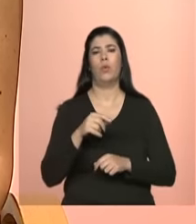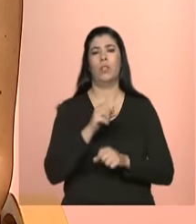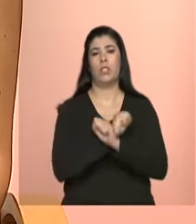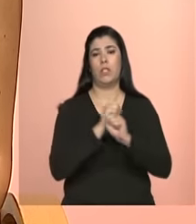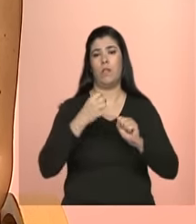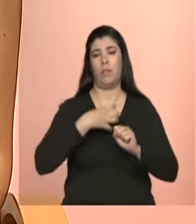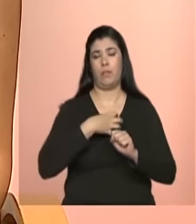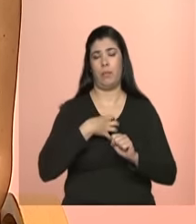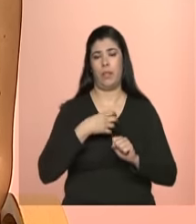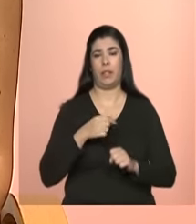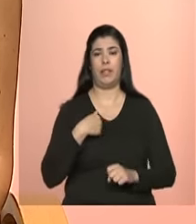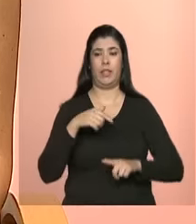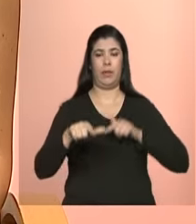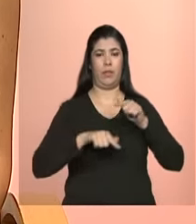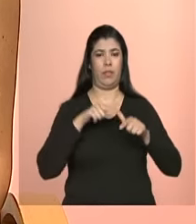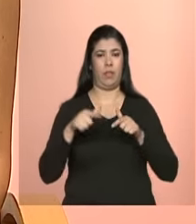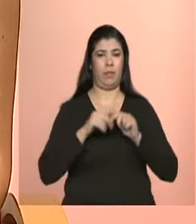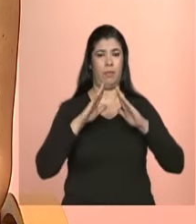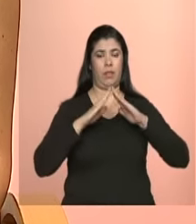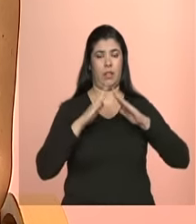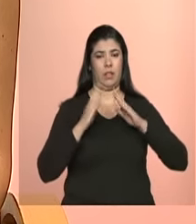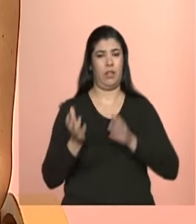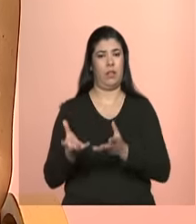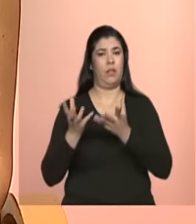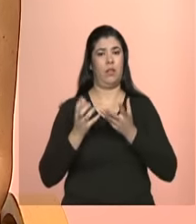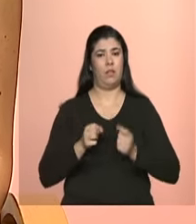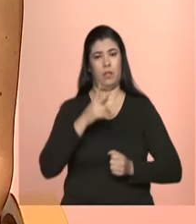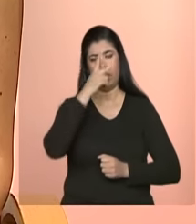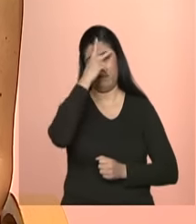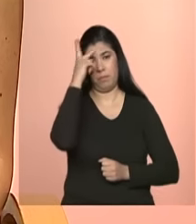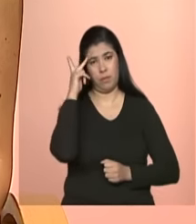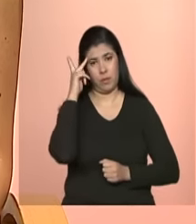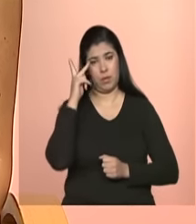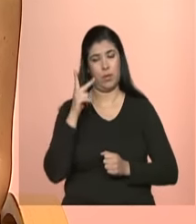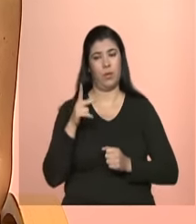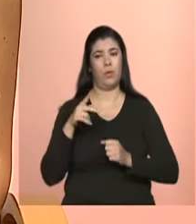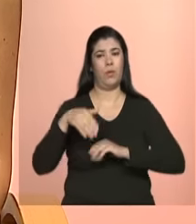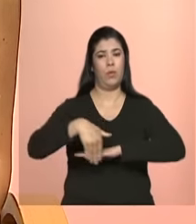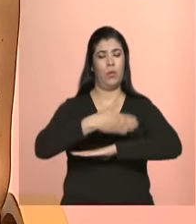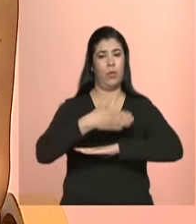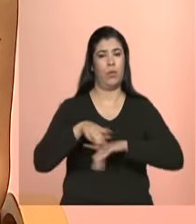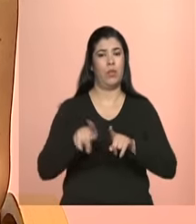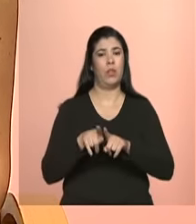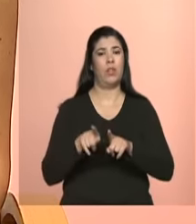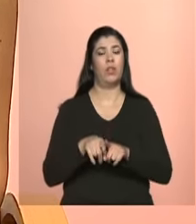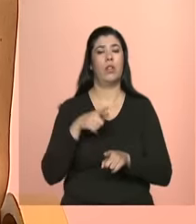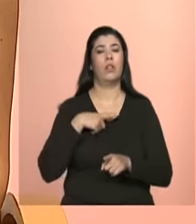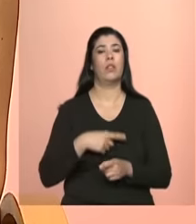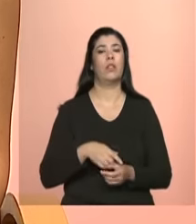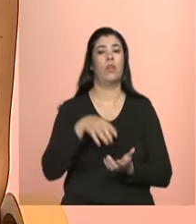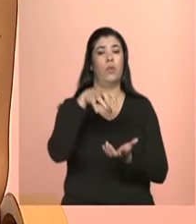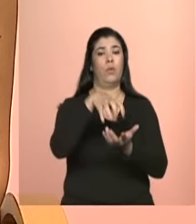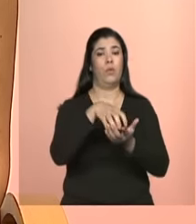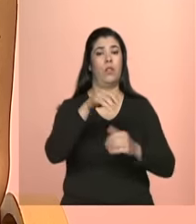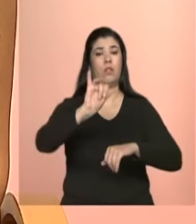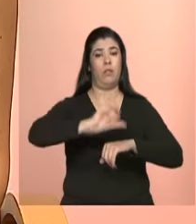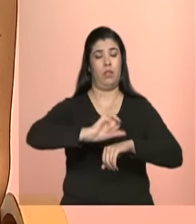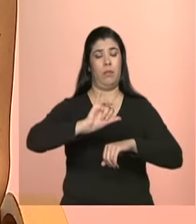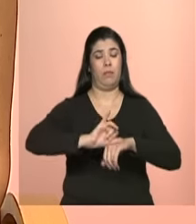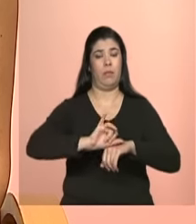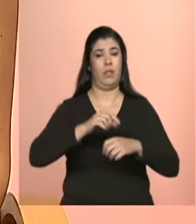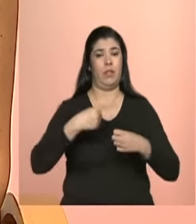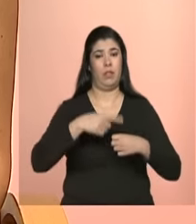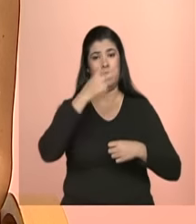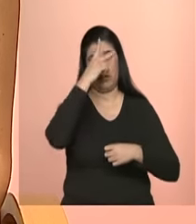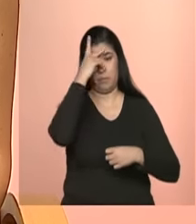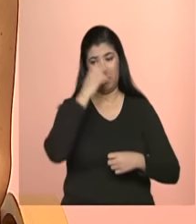em um acolhimento para adultos em situação de rua estamos localizados no centro da cidade onde os usuários